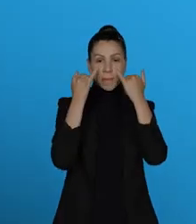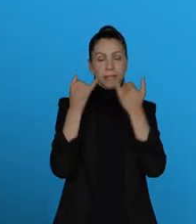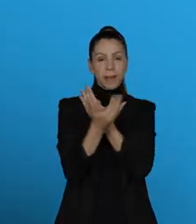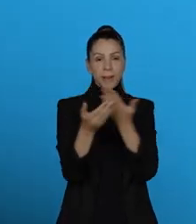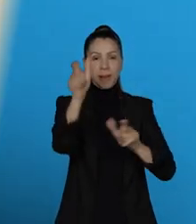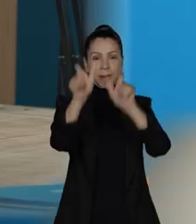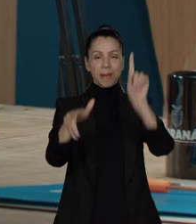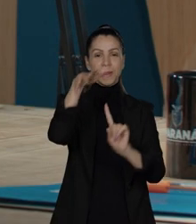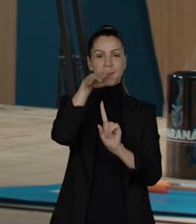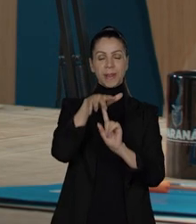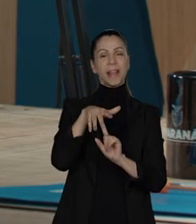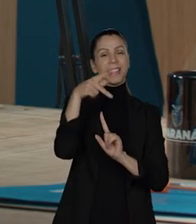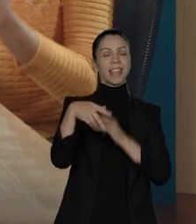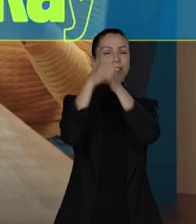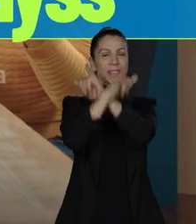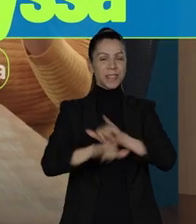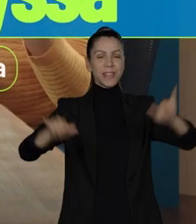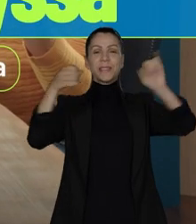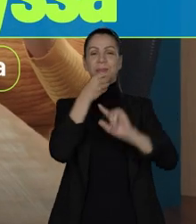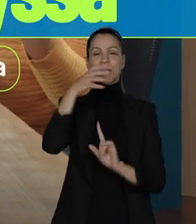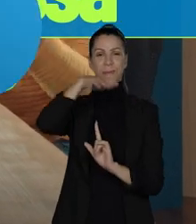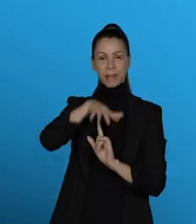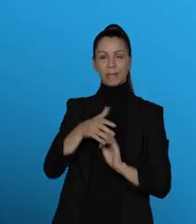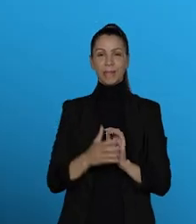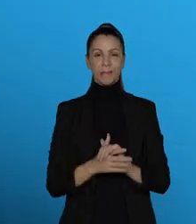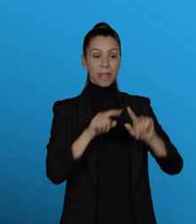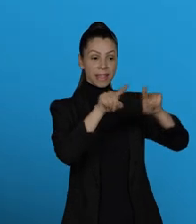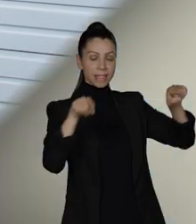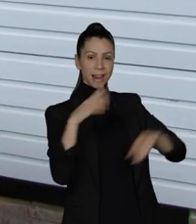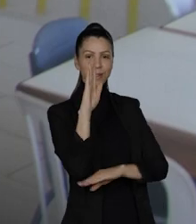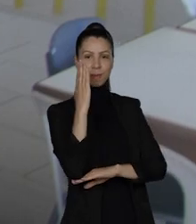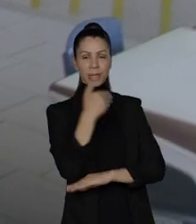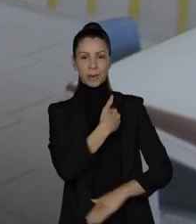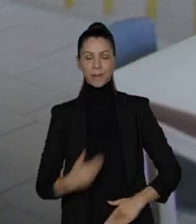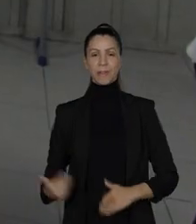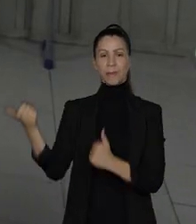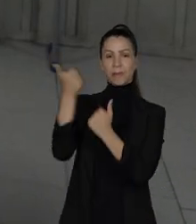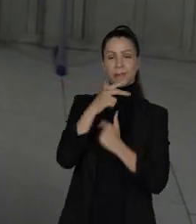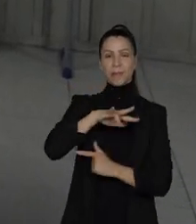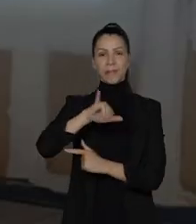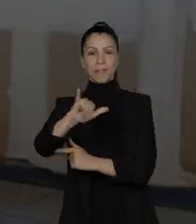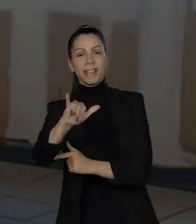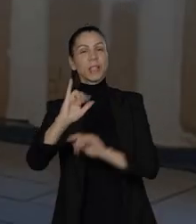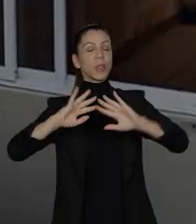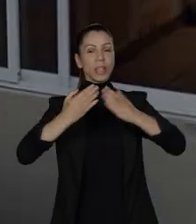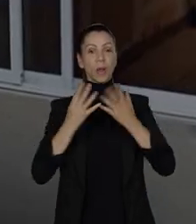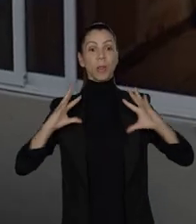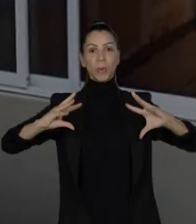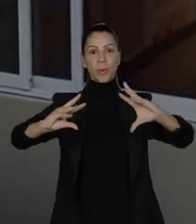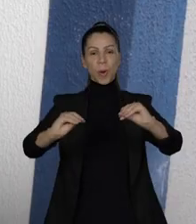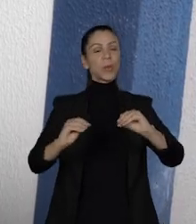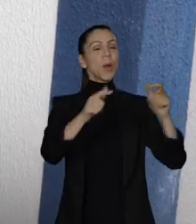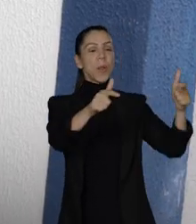Mais informações para os paranaenses no Notícia Boa, Paraná. O governo está substituindo todas as salas de aula de madeira